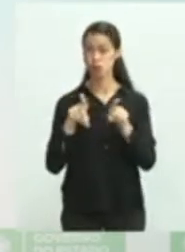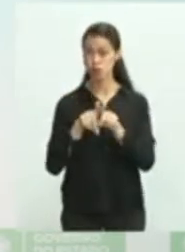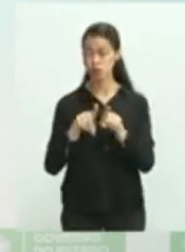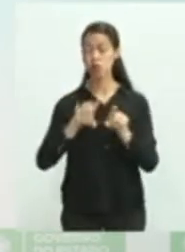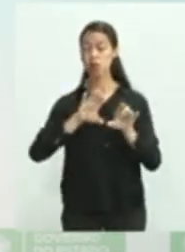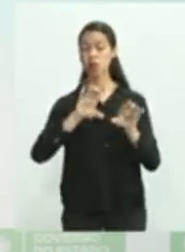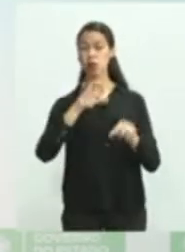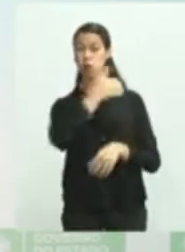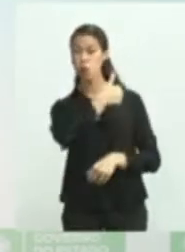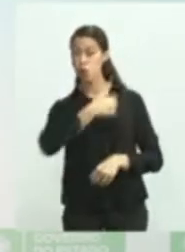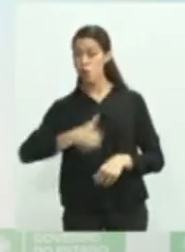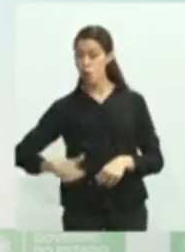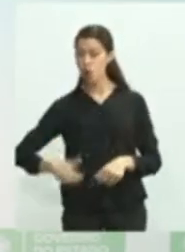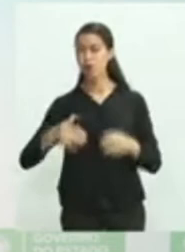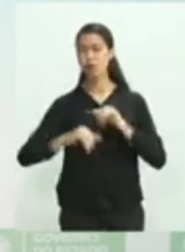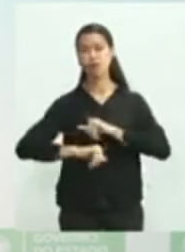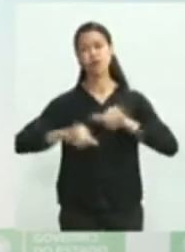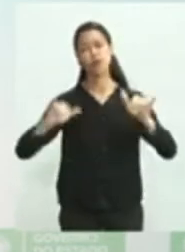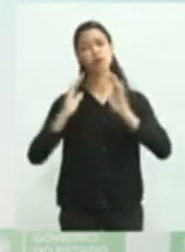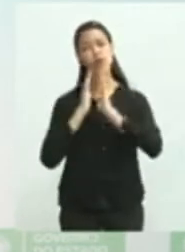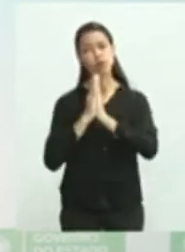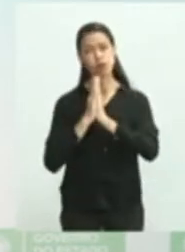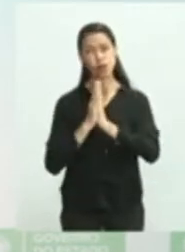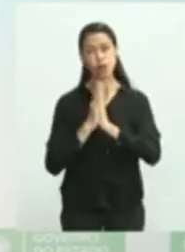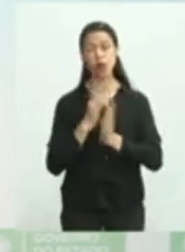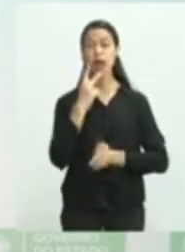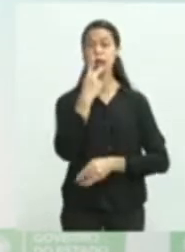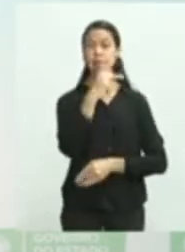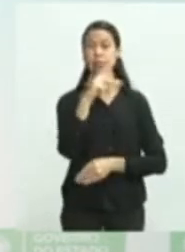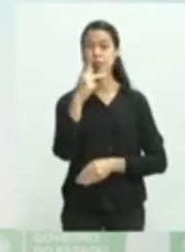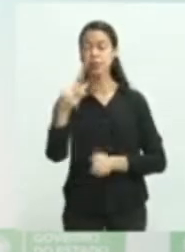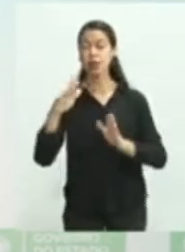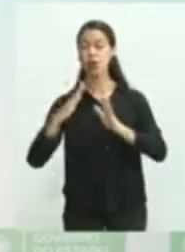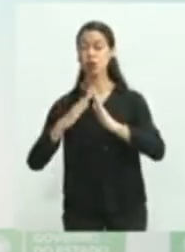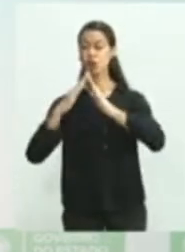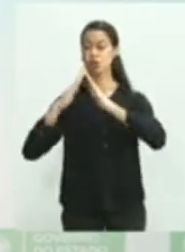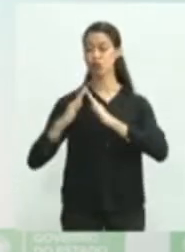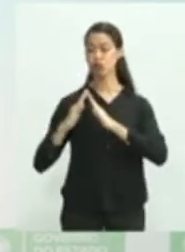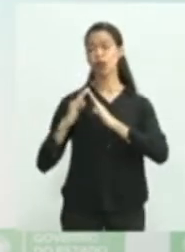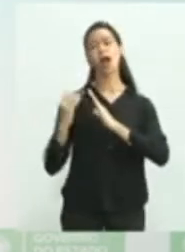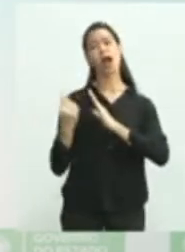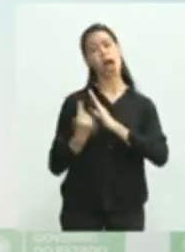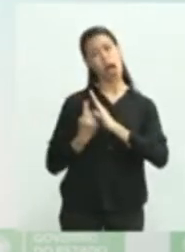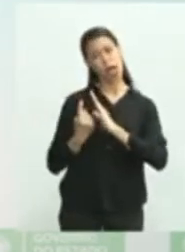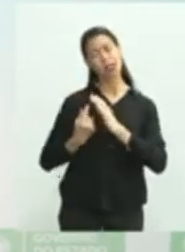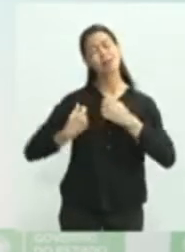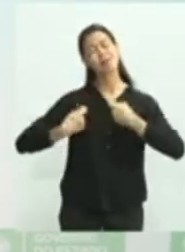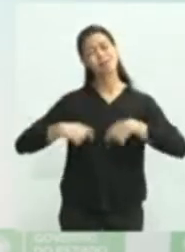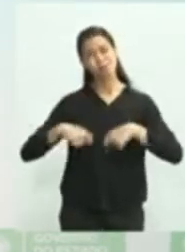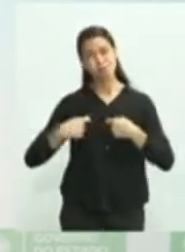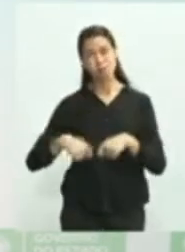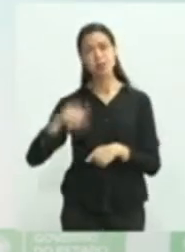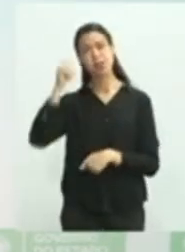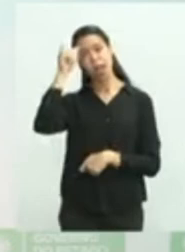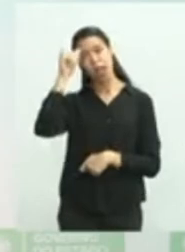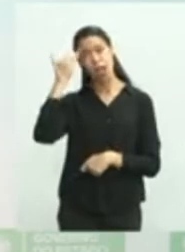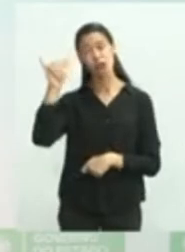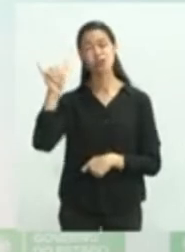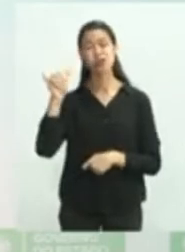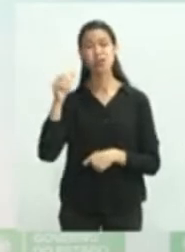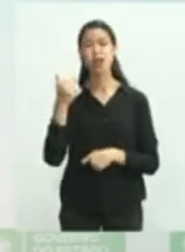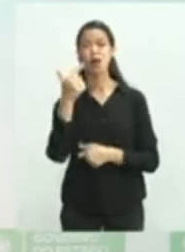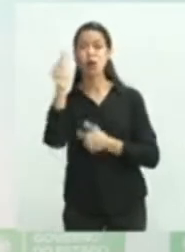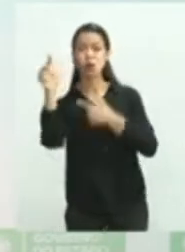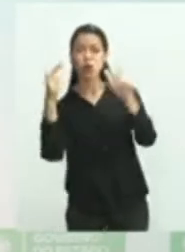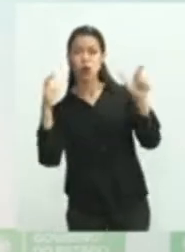permaneça nas suas casas e nós evitemos aquilo que já está acontecendo em algumas cidades do Estado e, principalmente, aqui